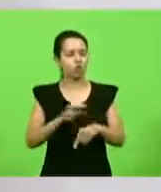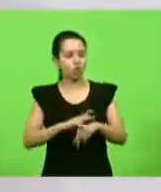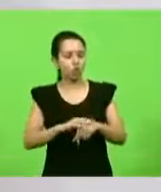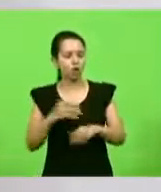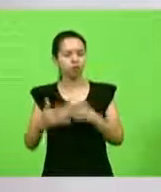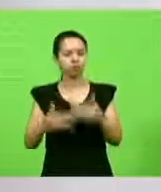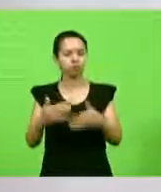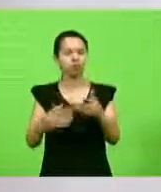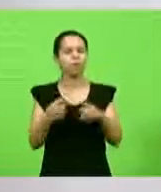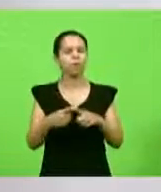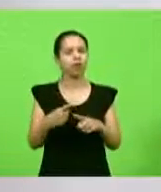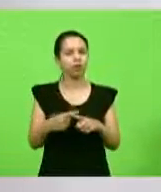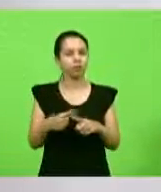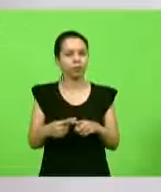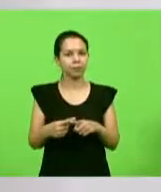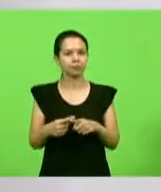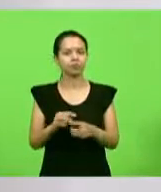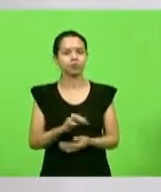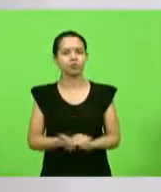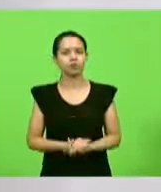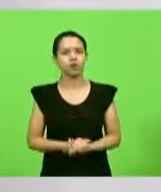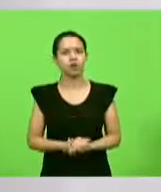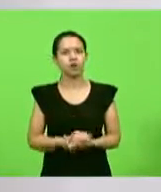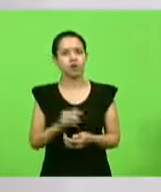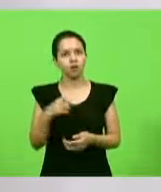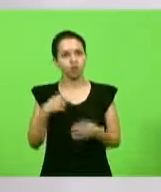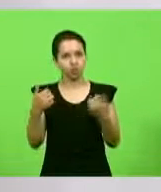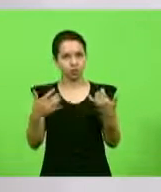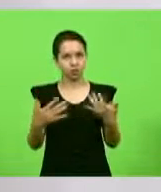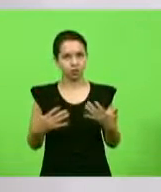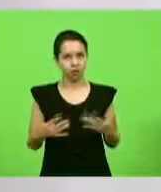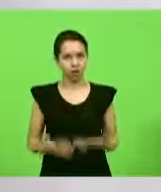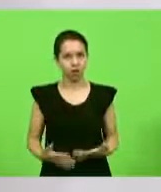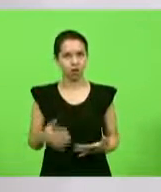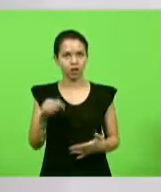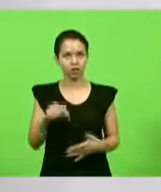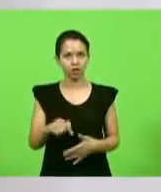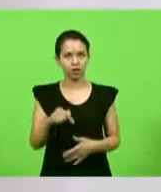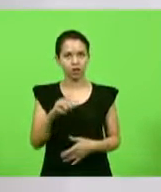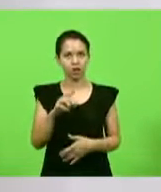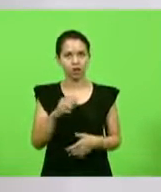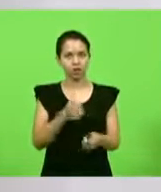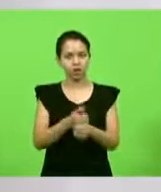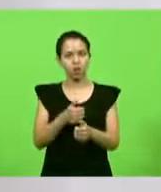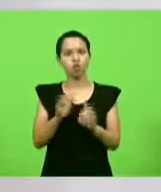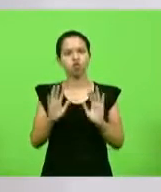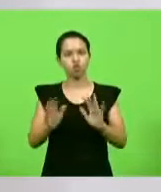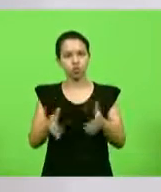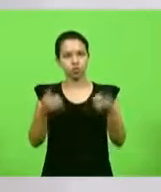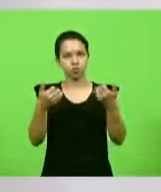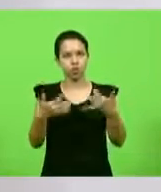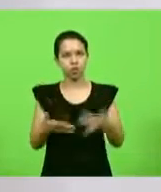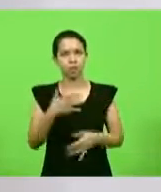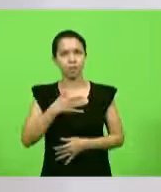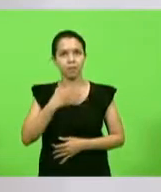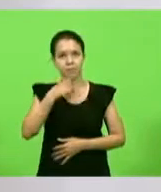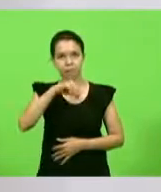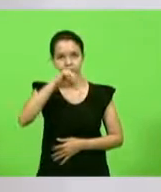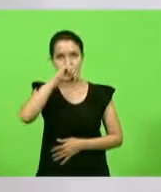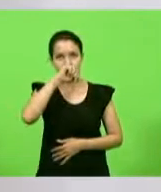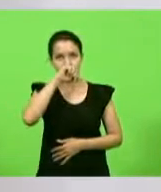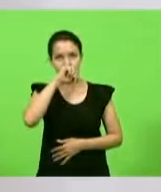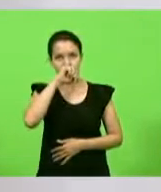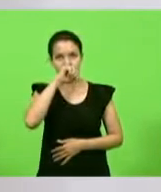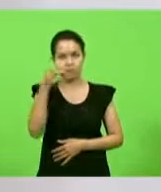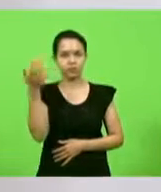Eu vou trazer um caso que eu já coloquei aqui na tribuna. Sargento Lima, o meu pai tinha doença de Crohn.